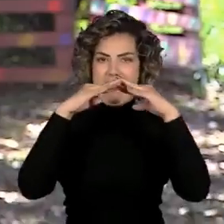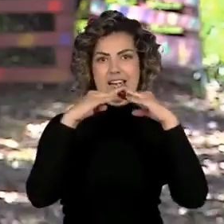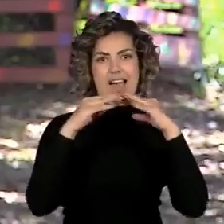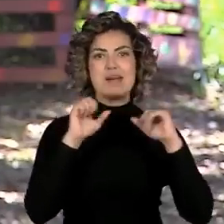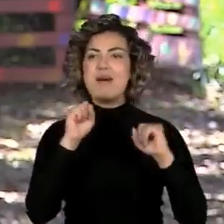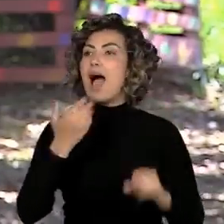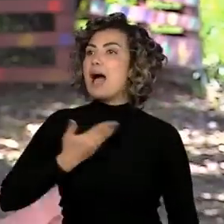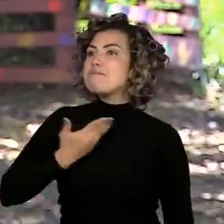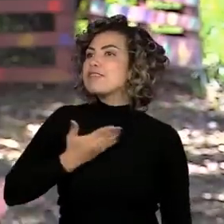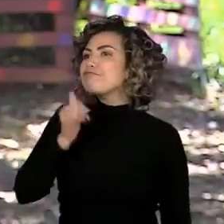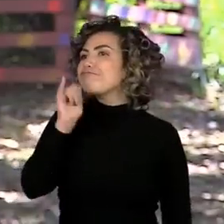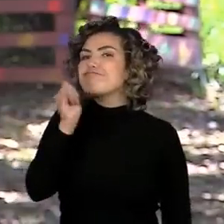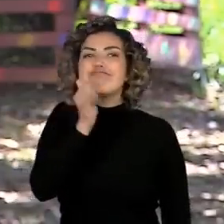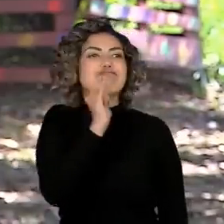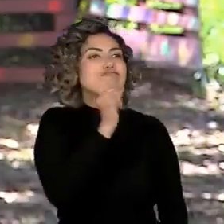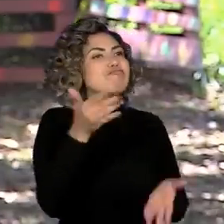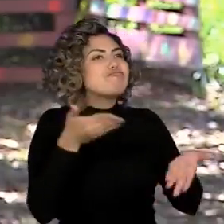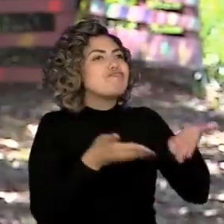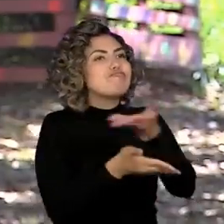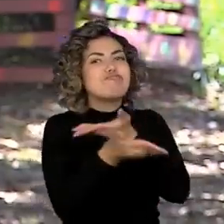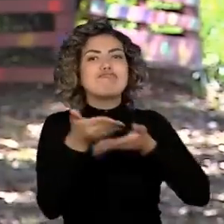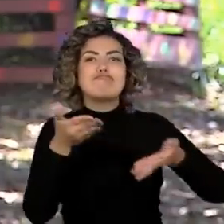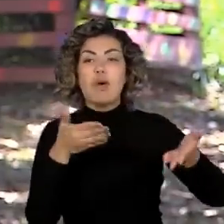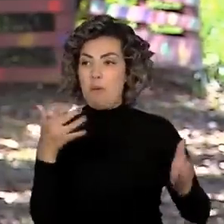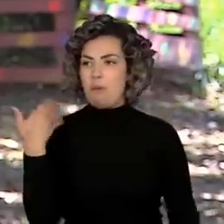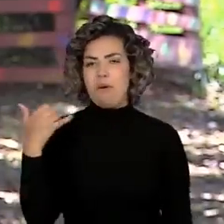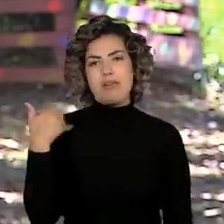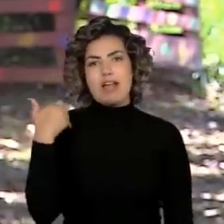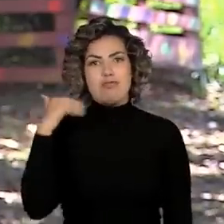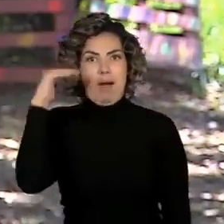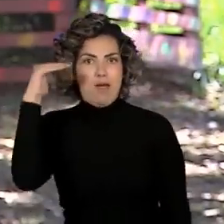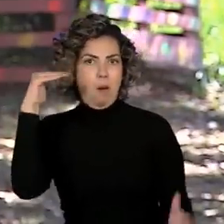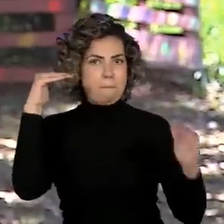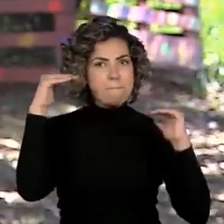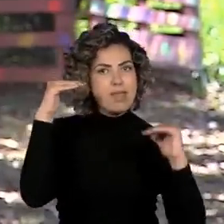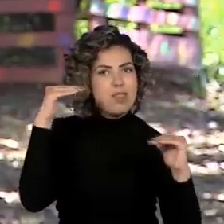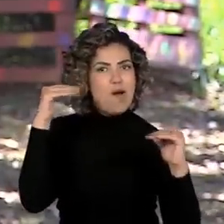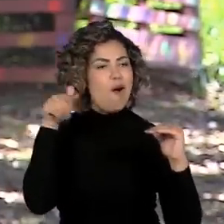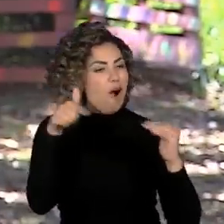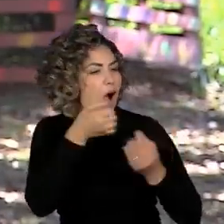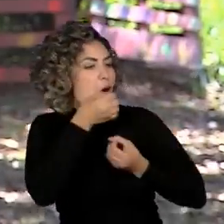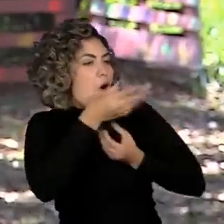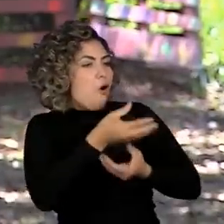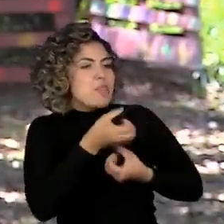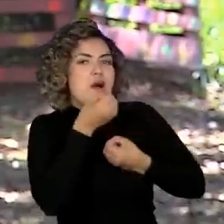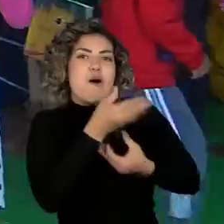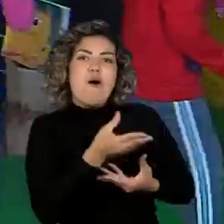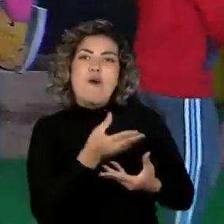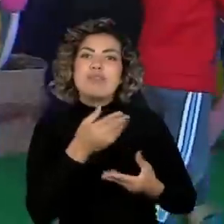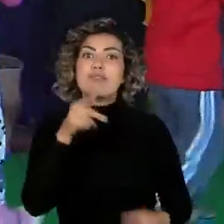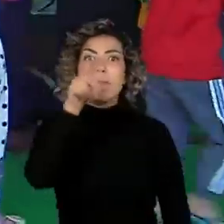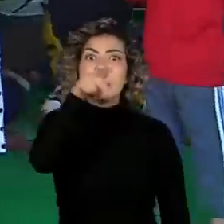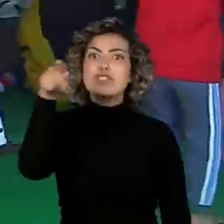agrupamento, quanto para os menores e até para as professoras, demonstrando o seu protagonismo, né?